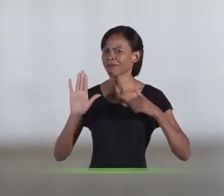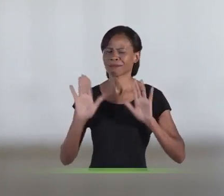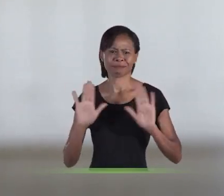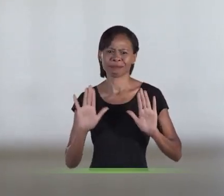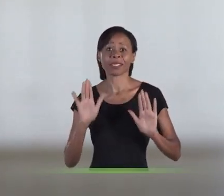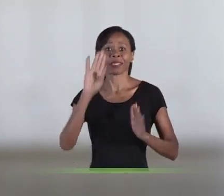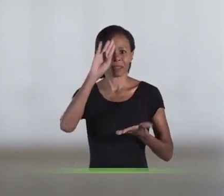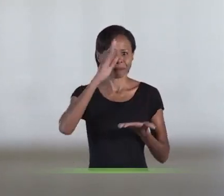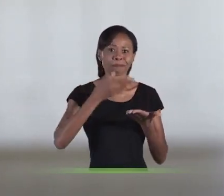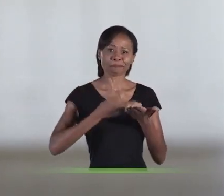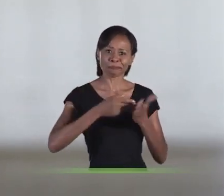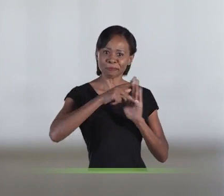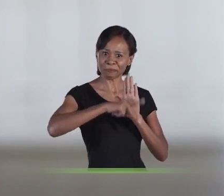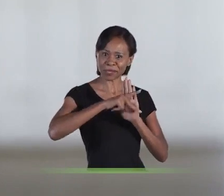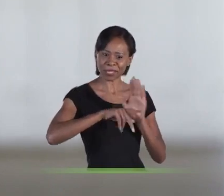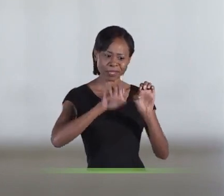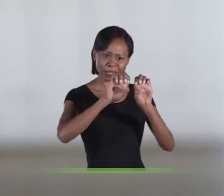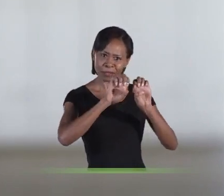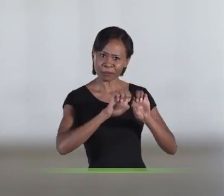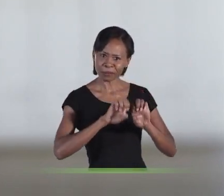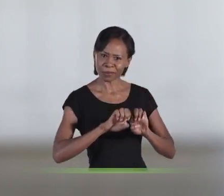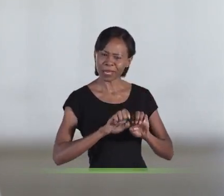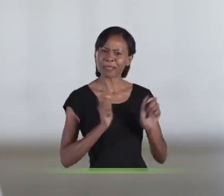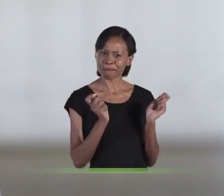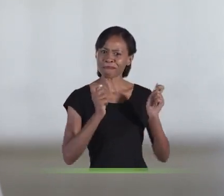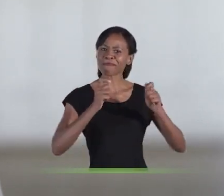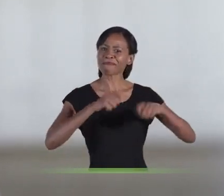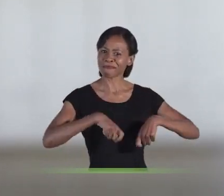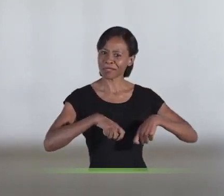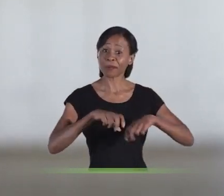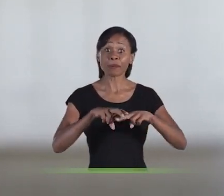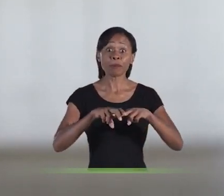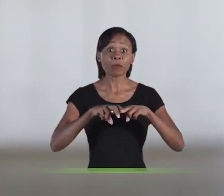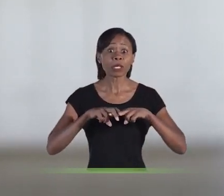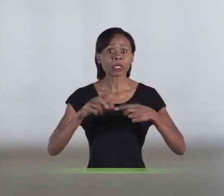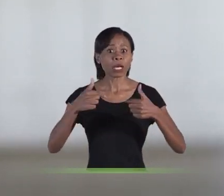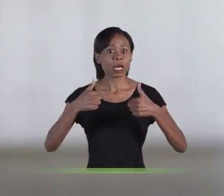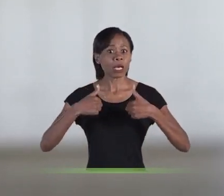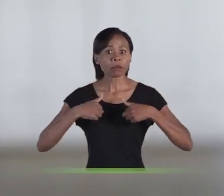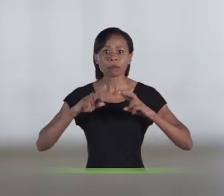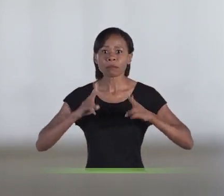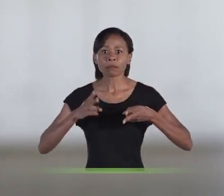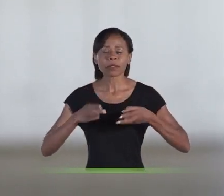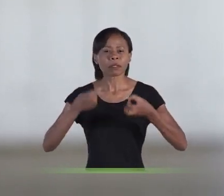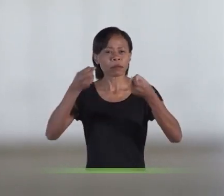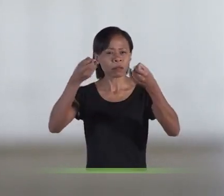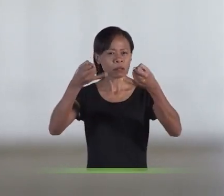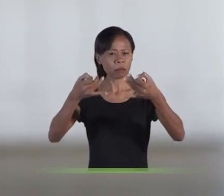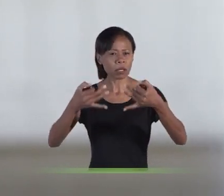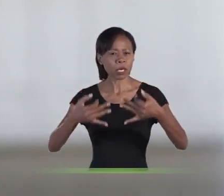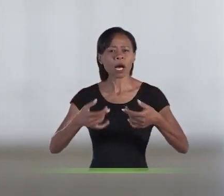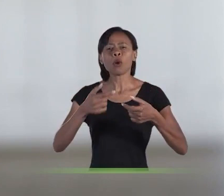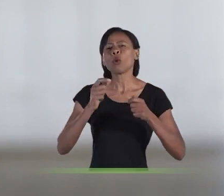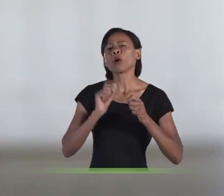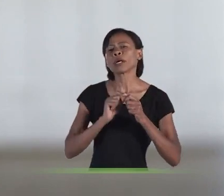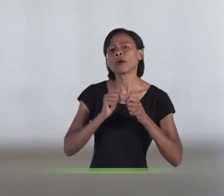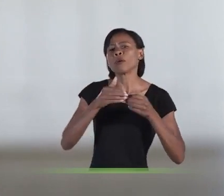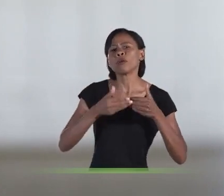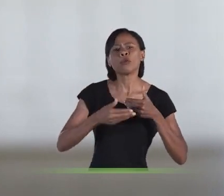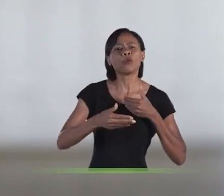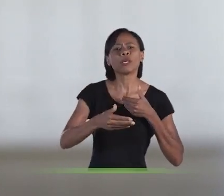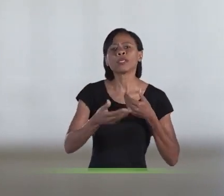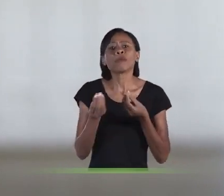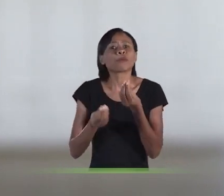em projetos estruturados e viáveis para BH. E é por isso que sempre vou te explicar o que eu vou fazer, como